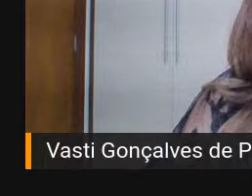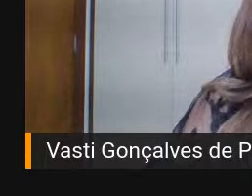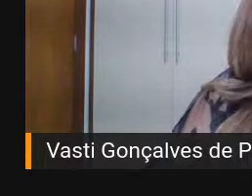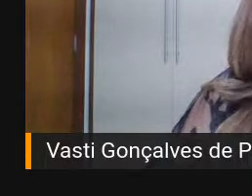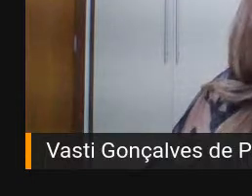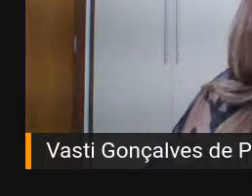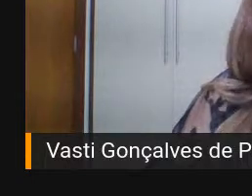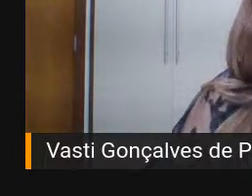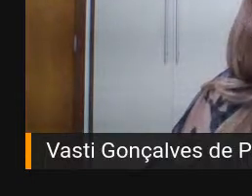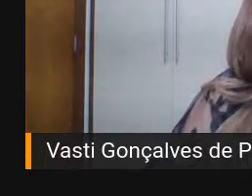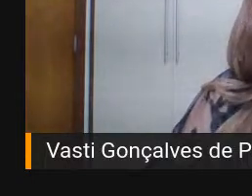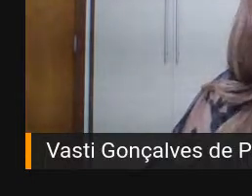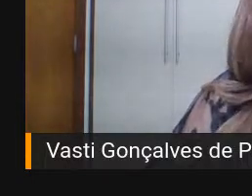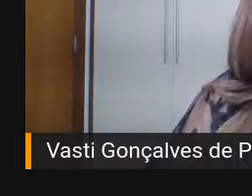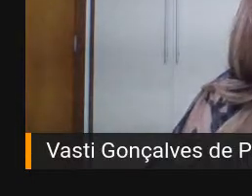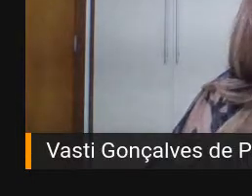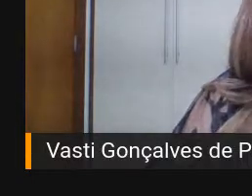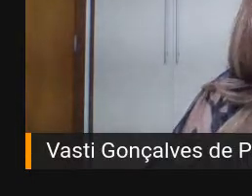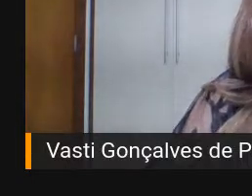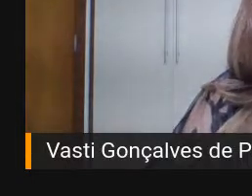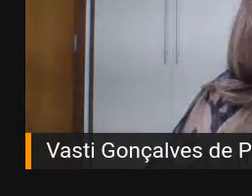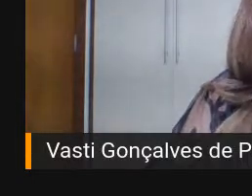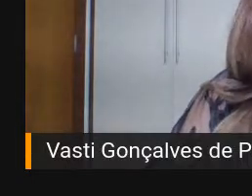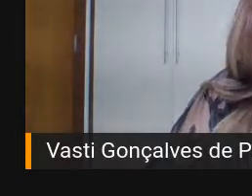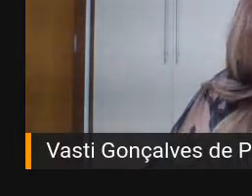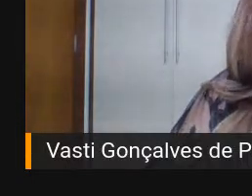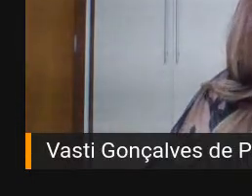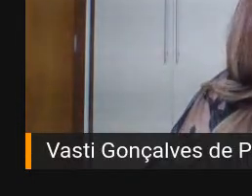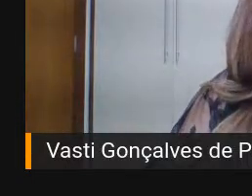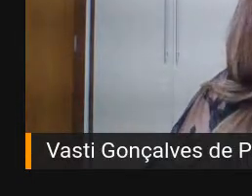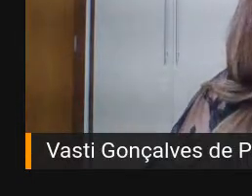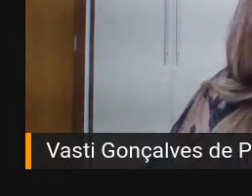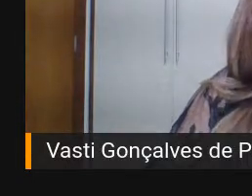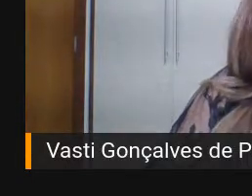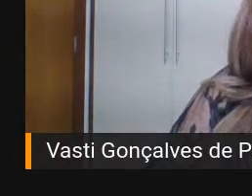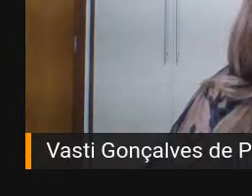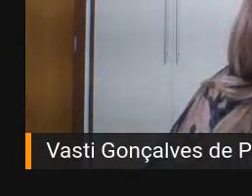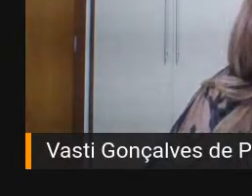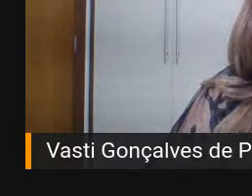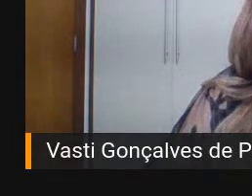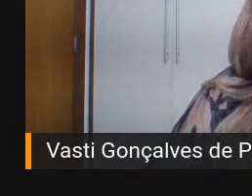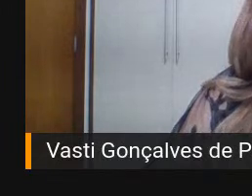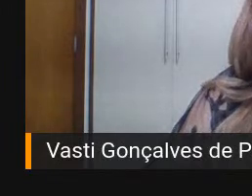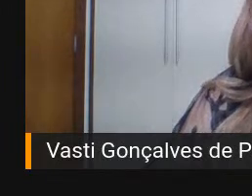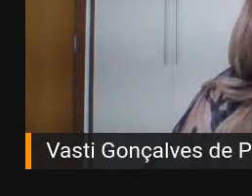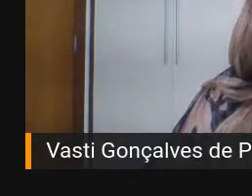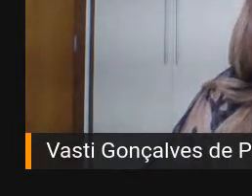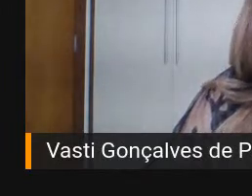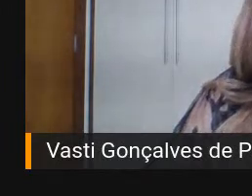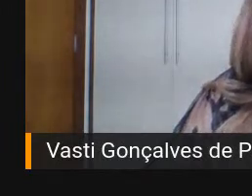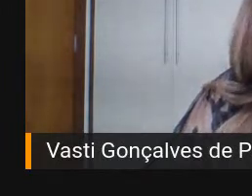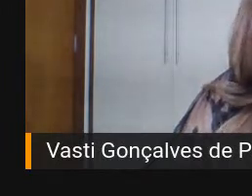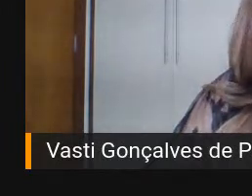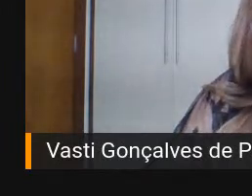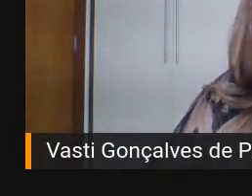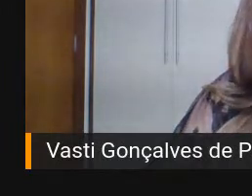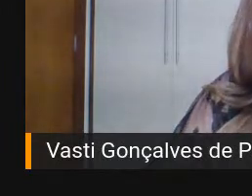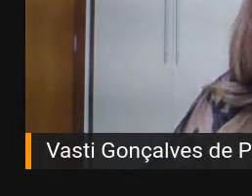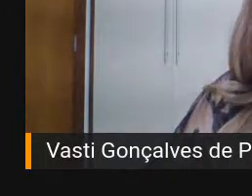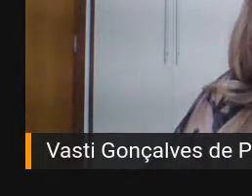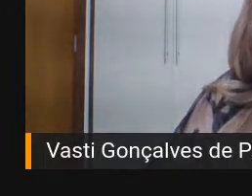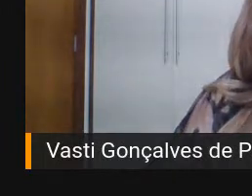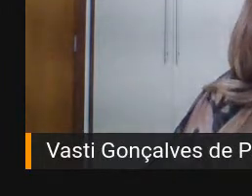Serra e de outros municípios aqui presentes. A programação de todo o seminário conta com a participação de